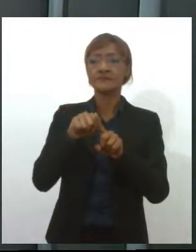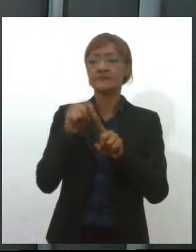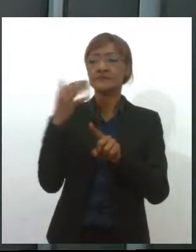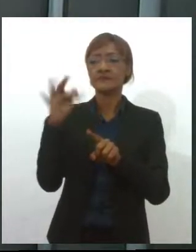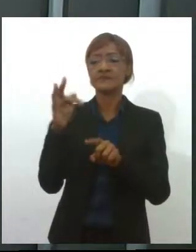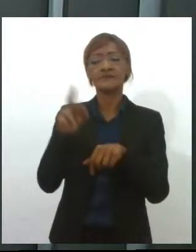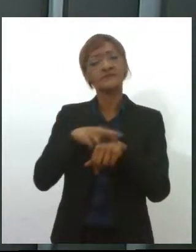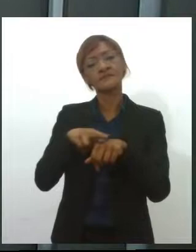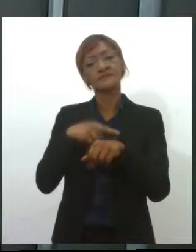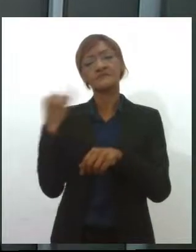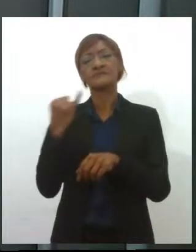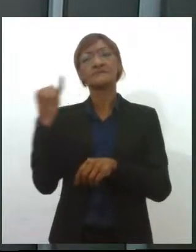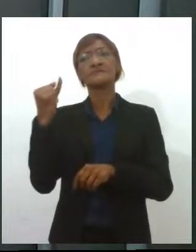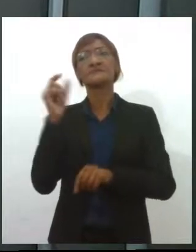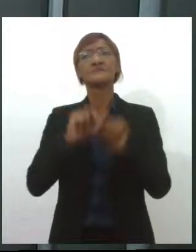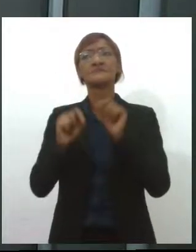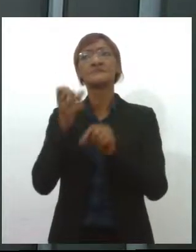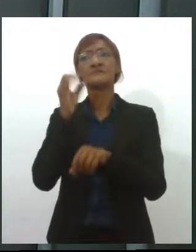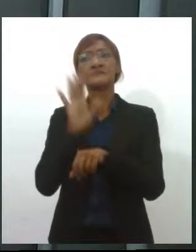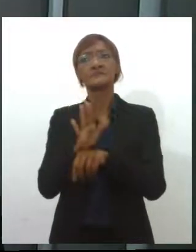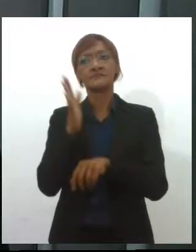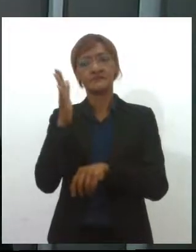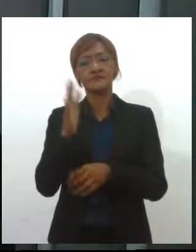para a conscientização das pessoas? Boa tarde.